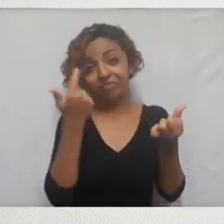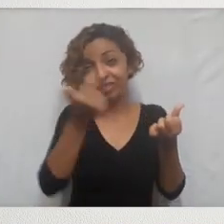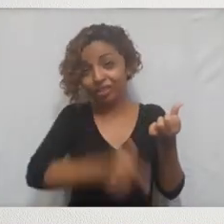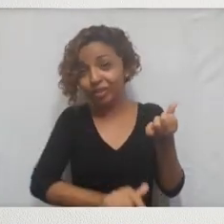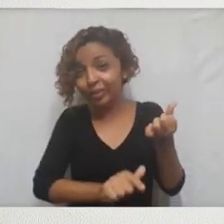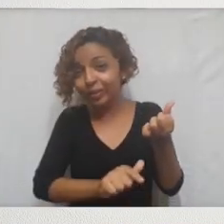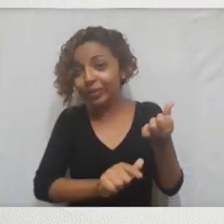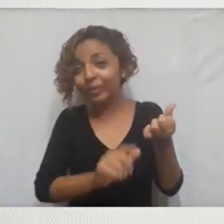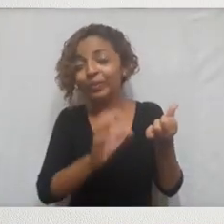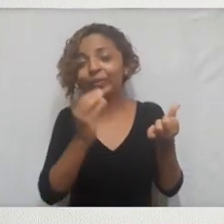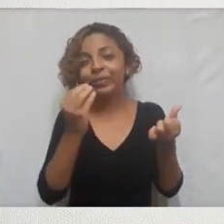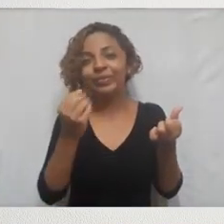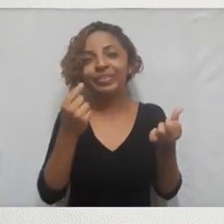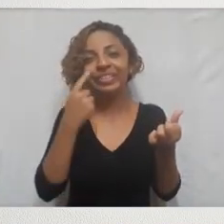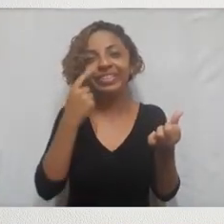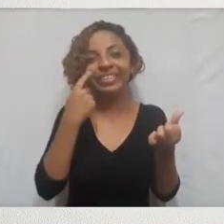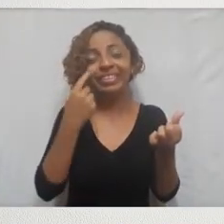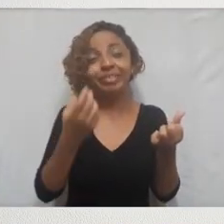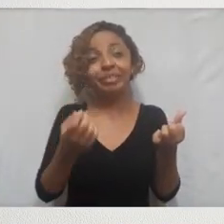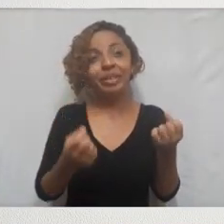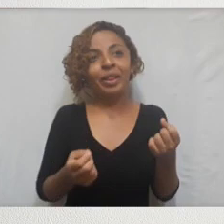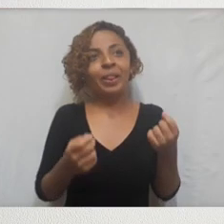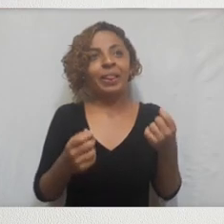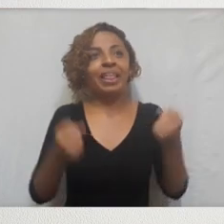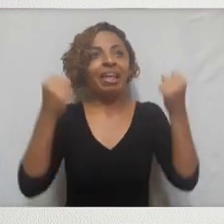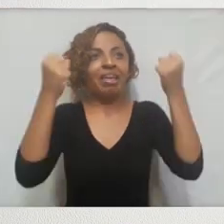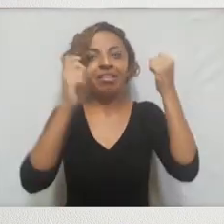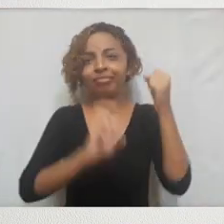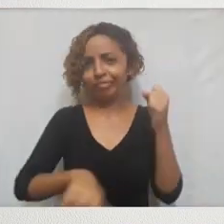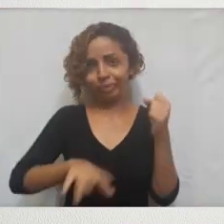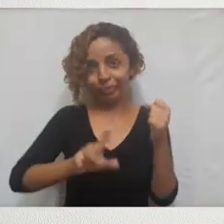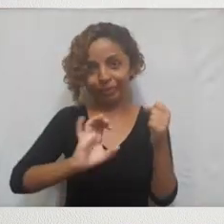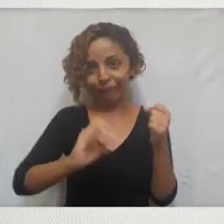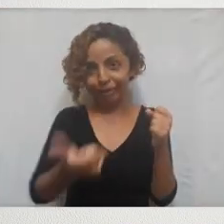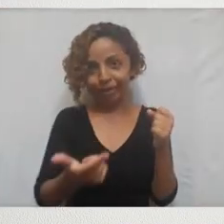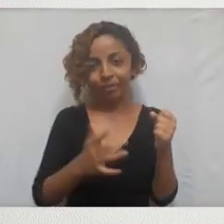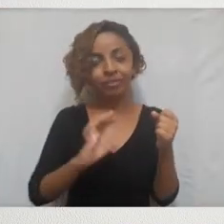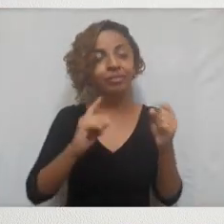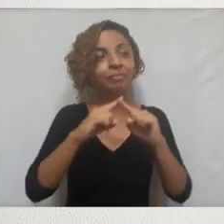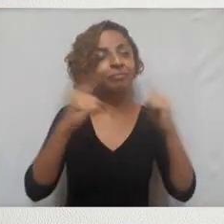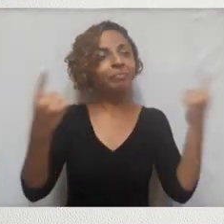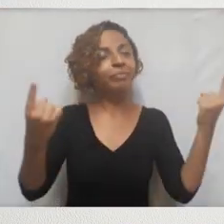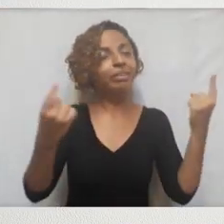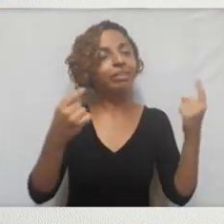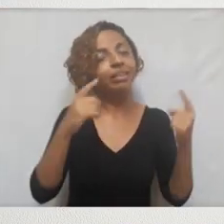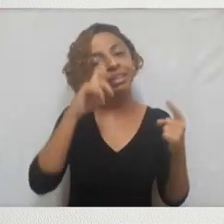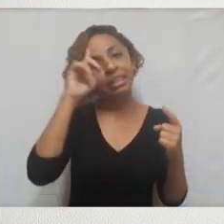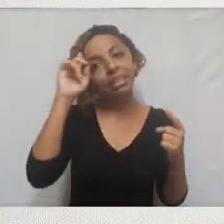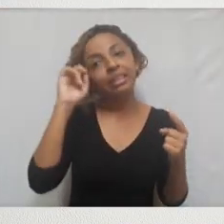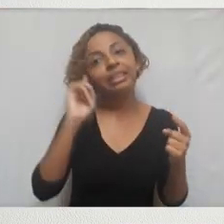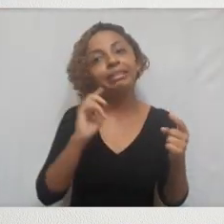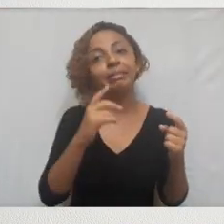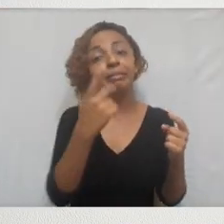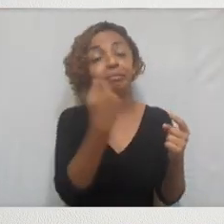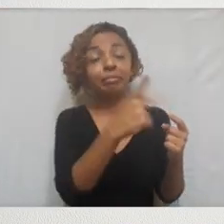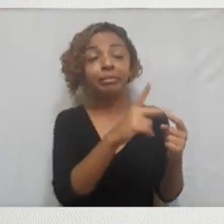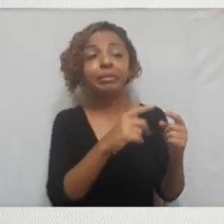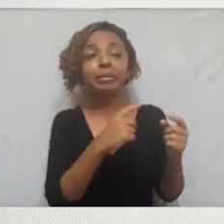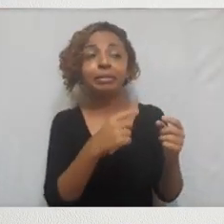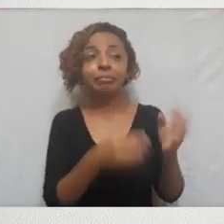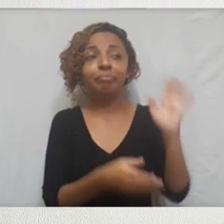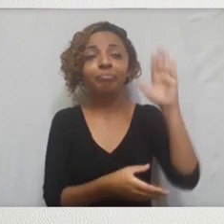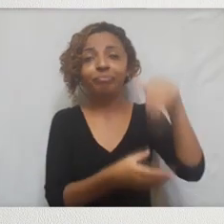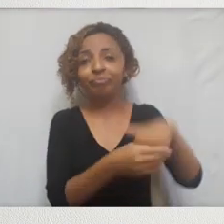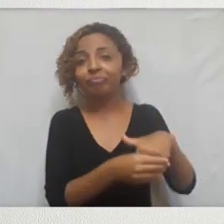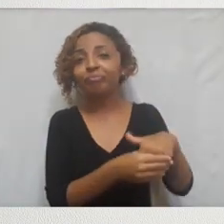reeleição, eu falo isso sempre com a torcida, mas a eleição dele é